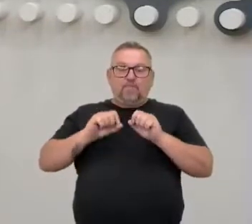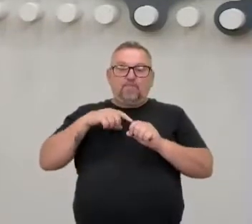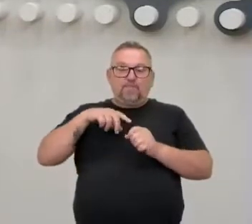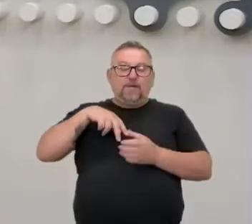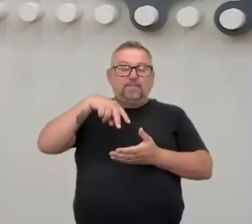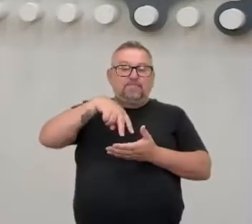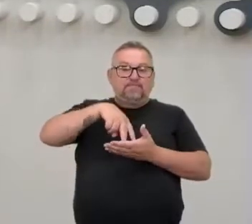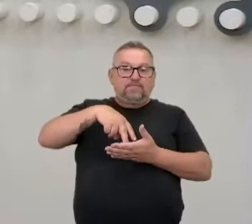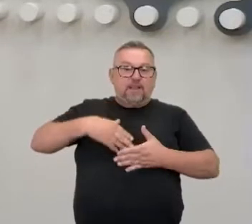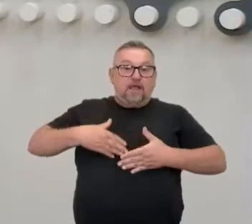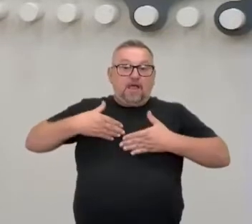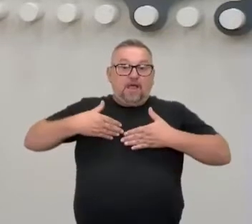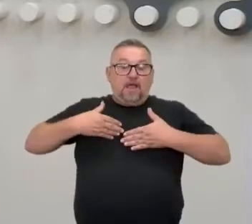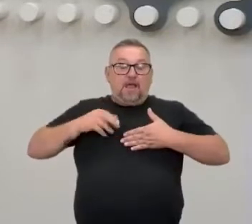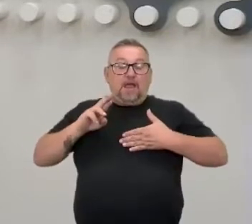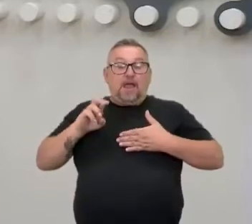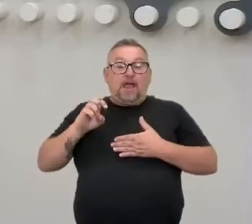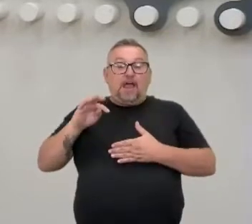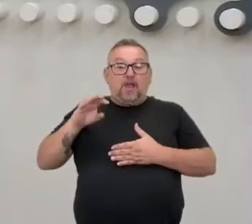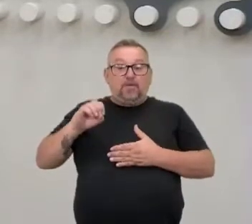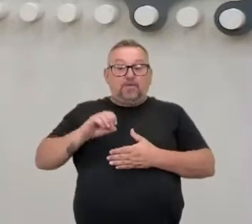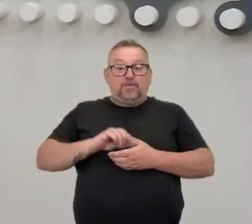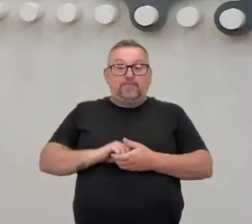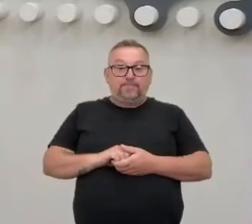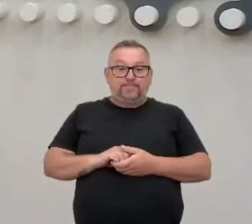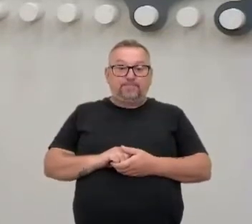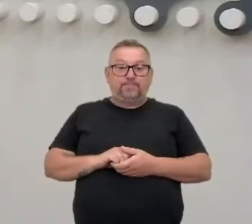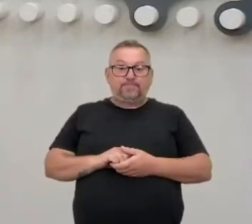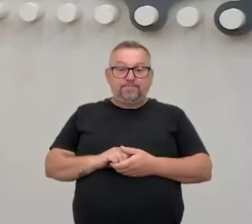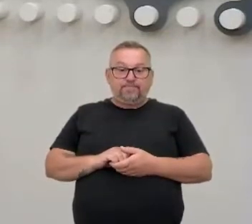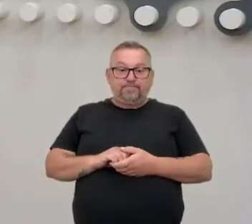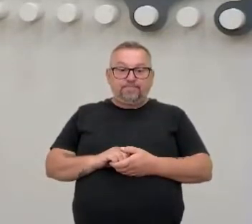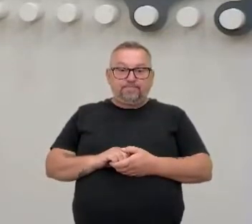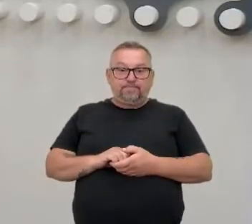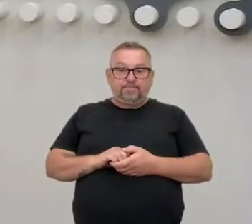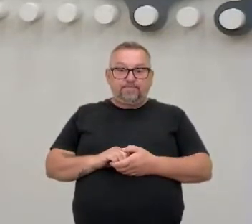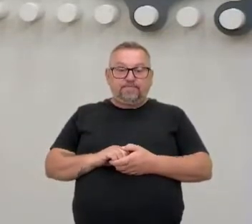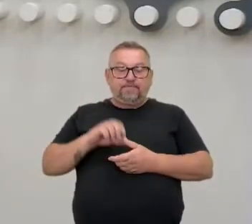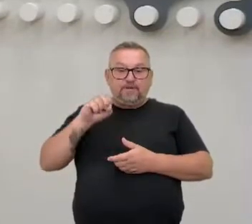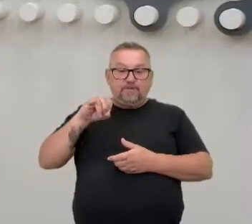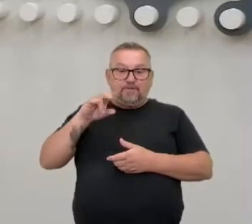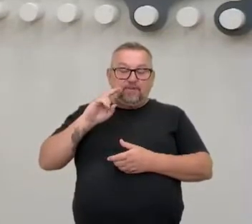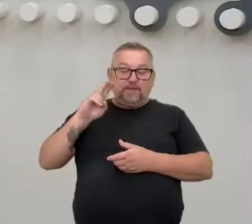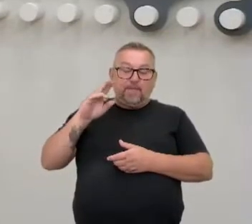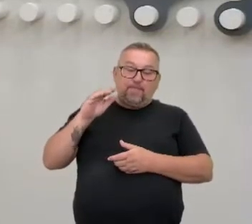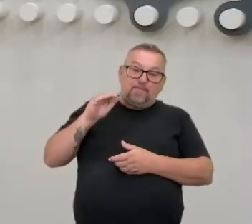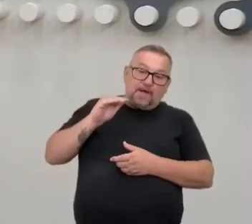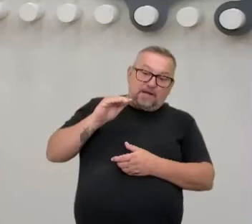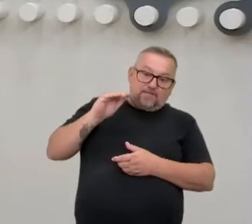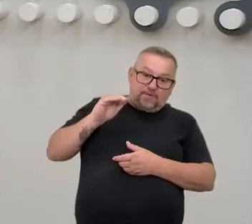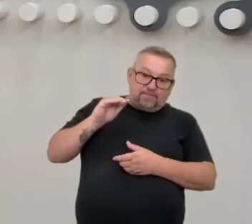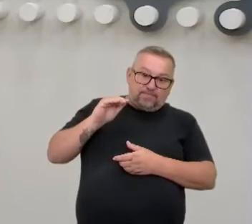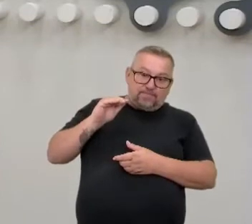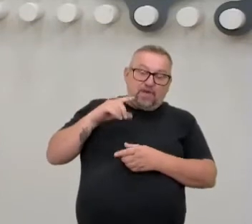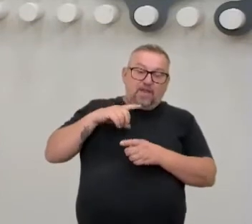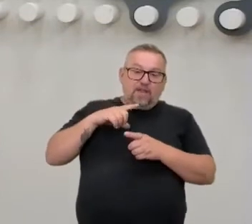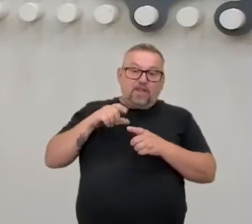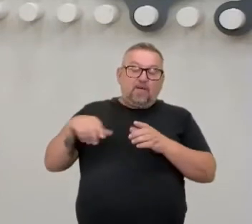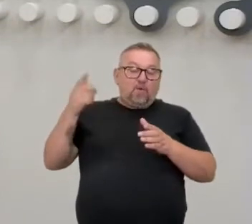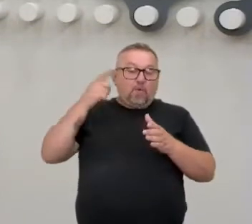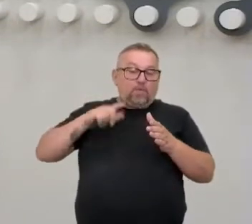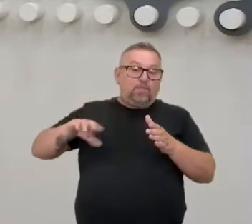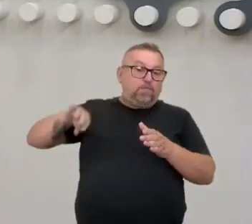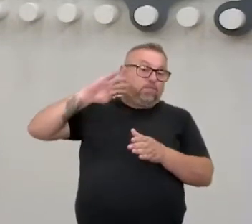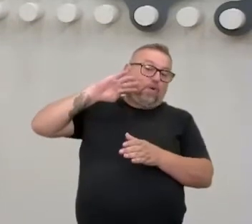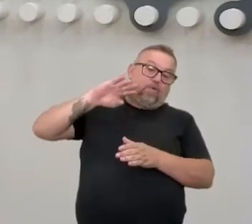mais ereto. Porque é um estilo de trocação de golpes, né? Tá. Então, se você abaixar muito, é capaz de você ser golpeado.